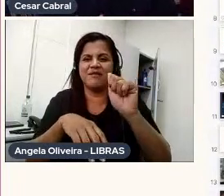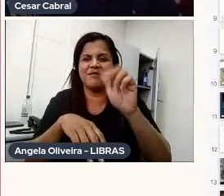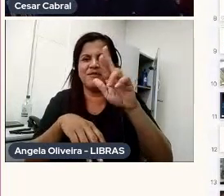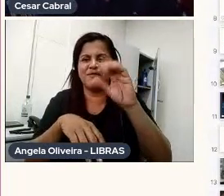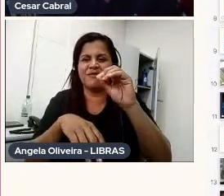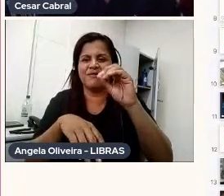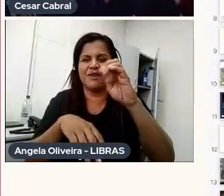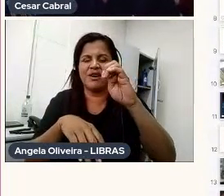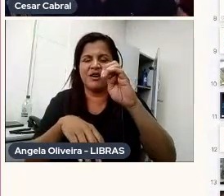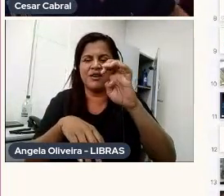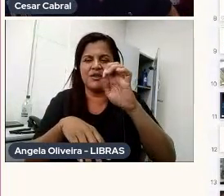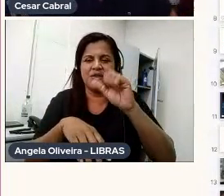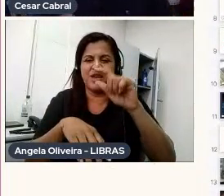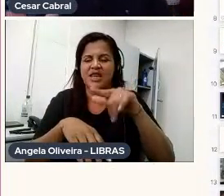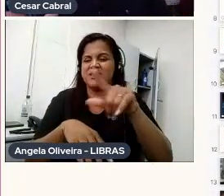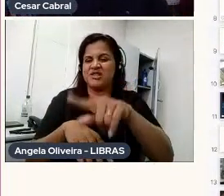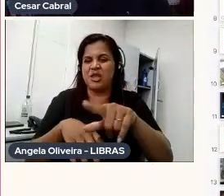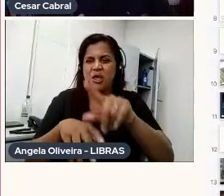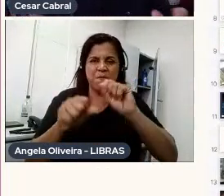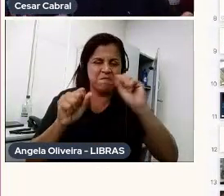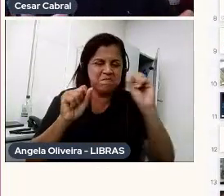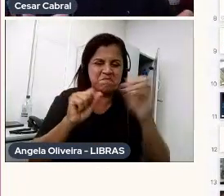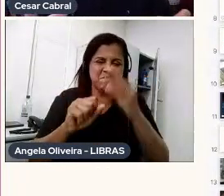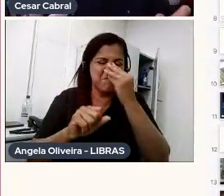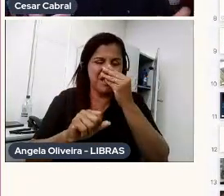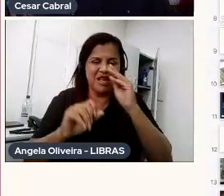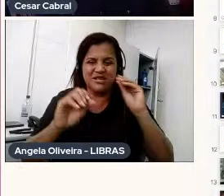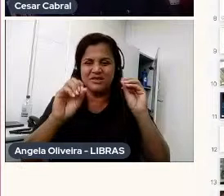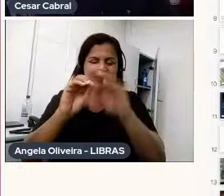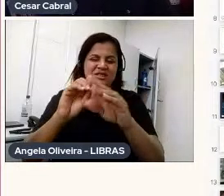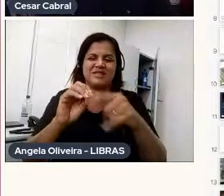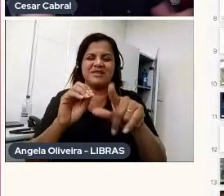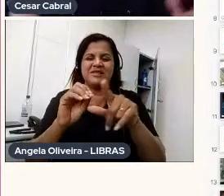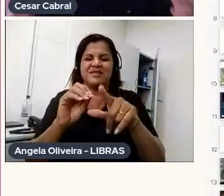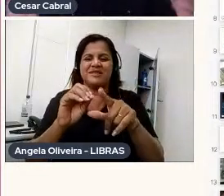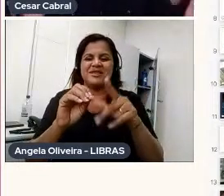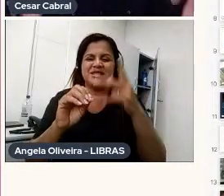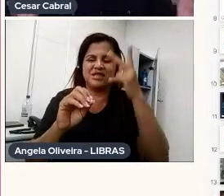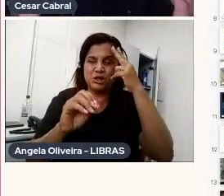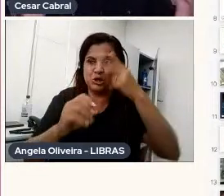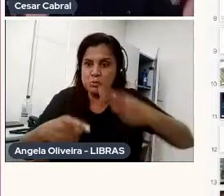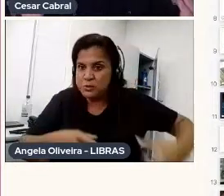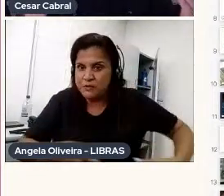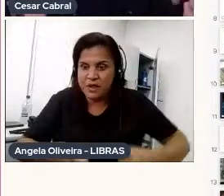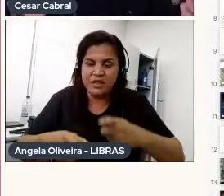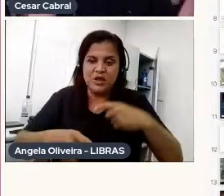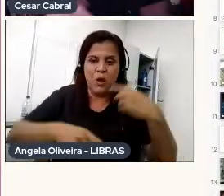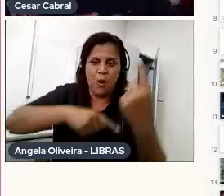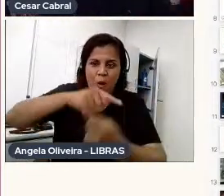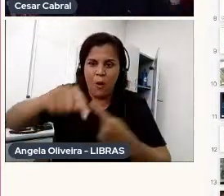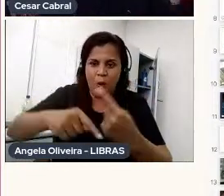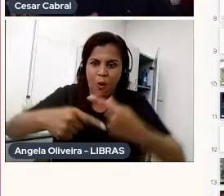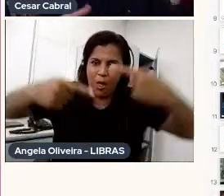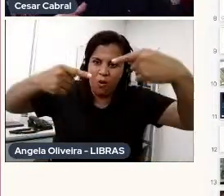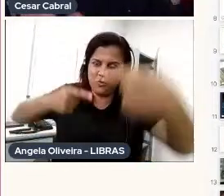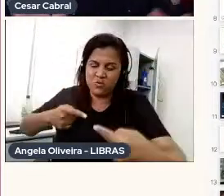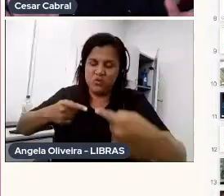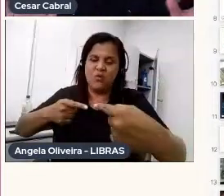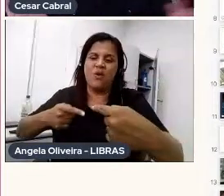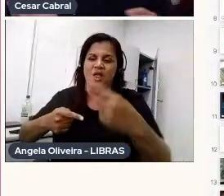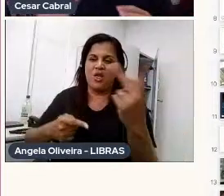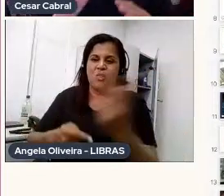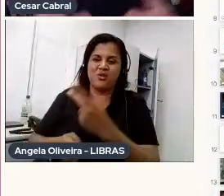tinta, então eles entram num salum, típico de faroeste, e rola um duelo entre os dois palhaços, e eles,